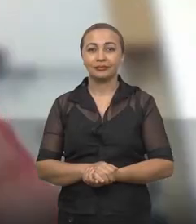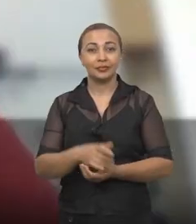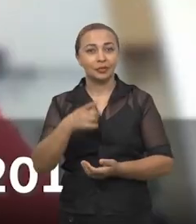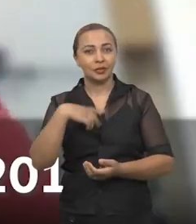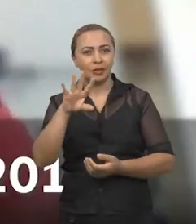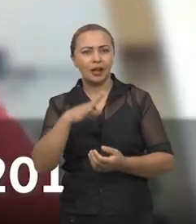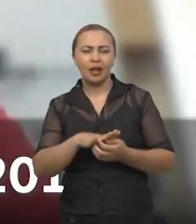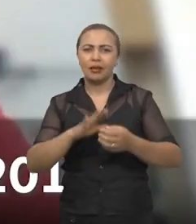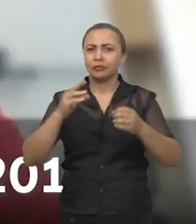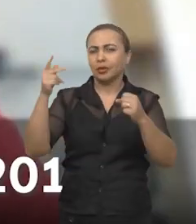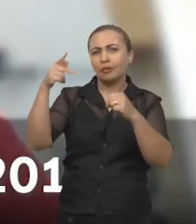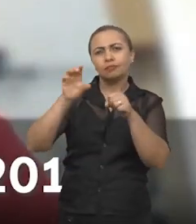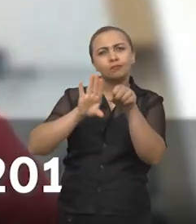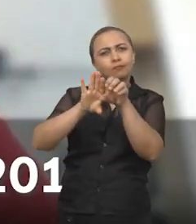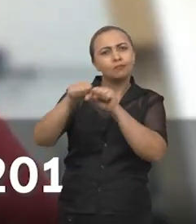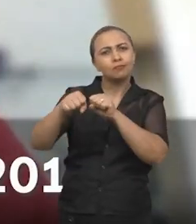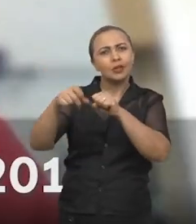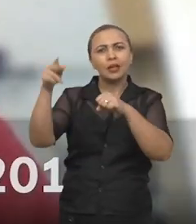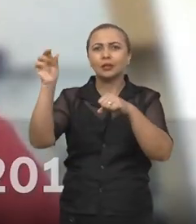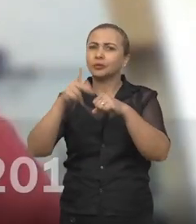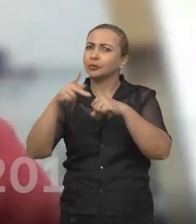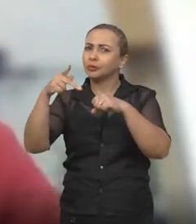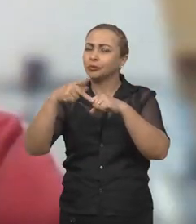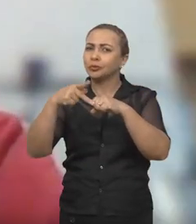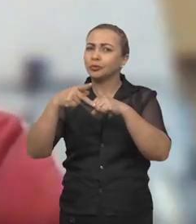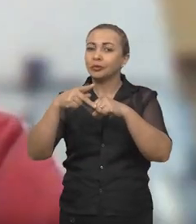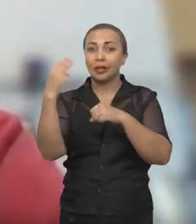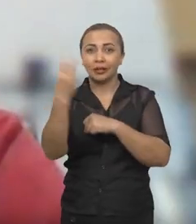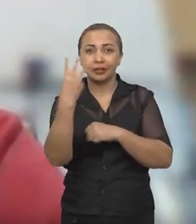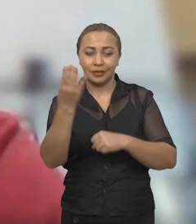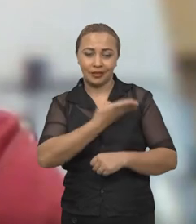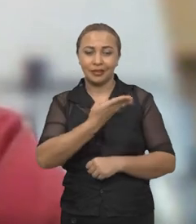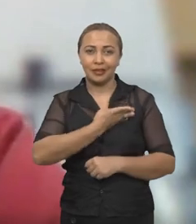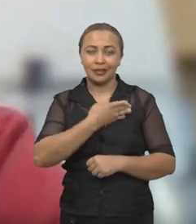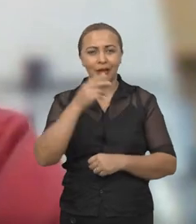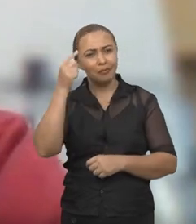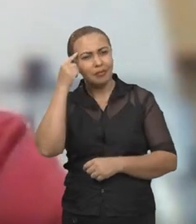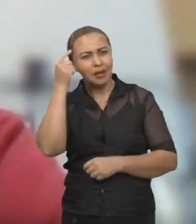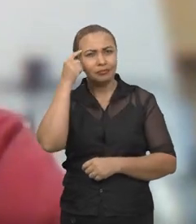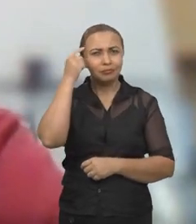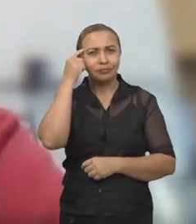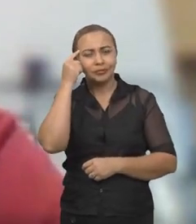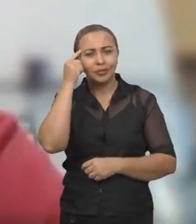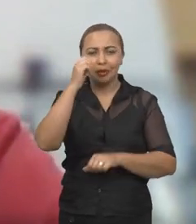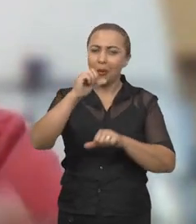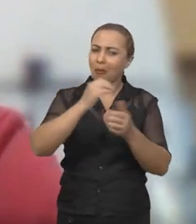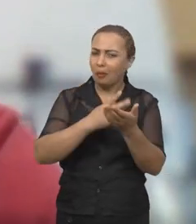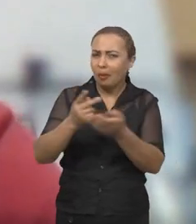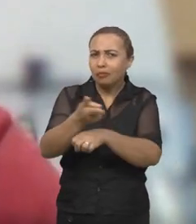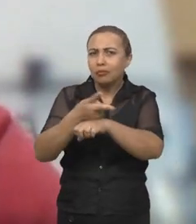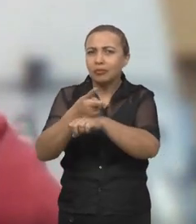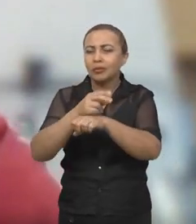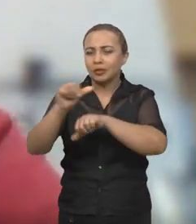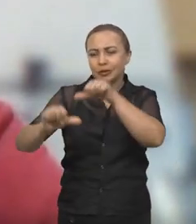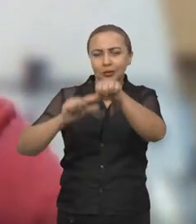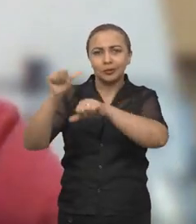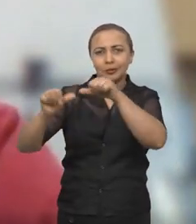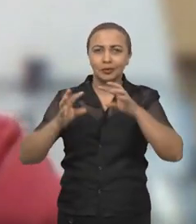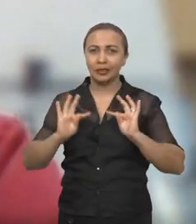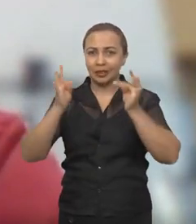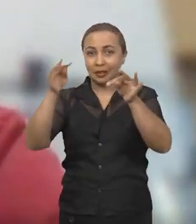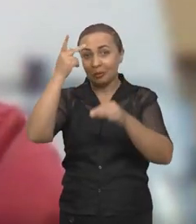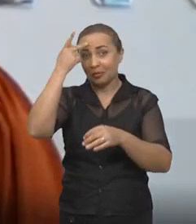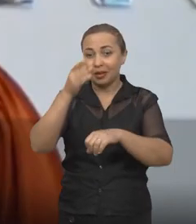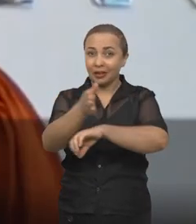Em 2016, eu estava iniciando a graduação e eu e mais três amigos, a gente pegou e falou, aqui, vamos tentar desenvolver tecnologias para